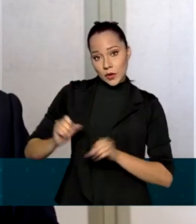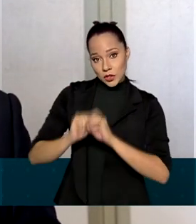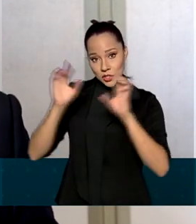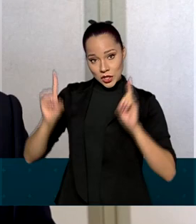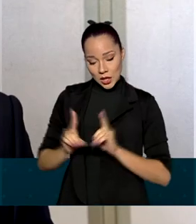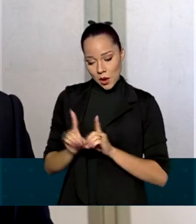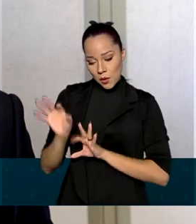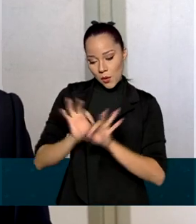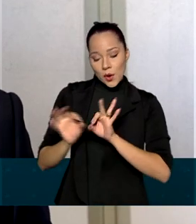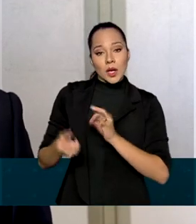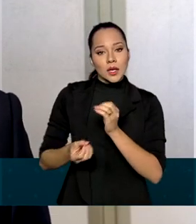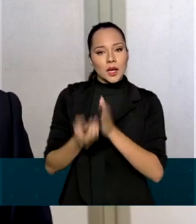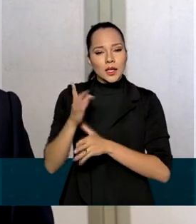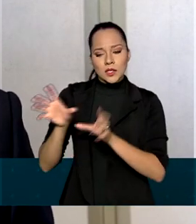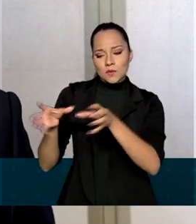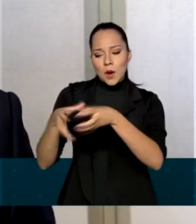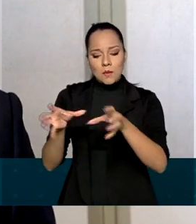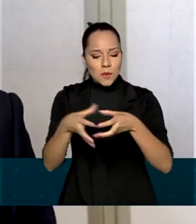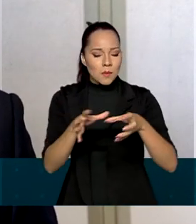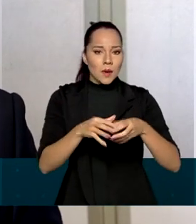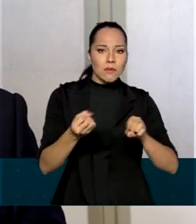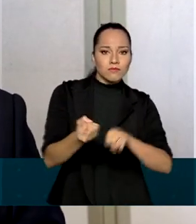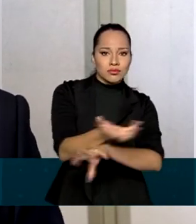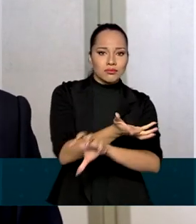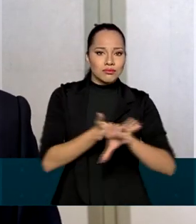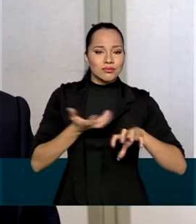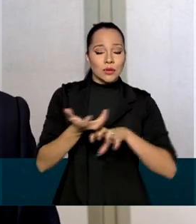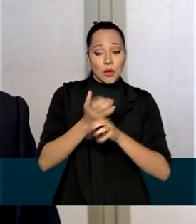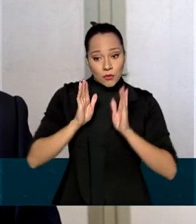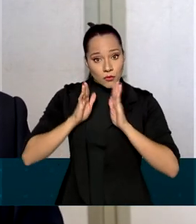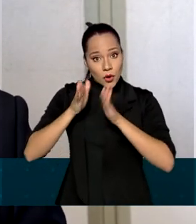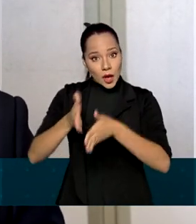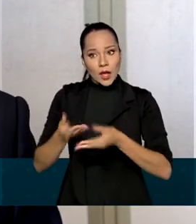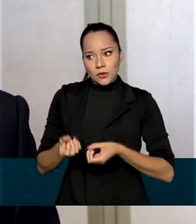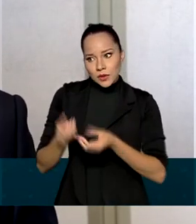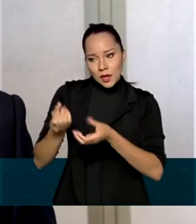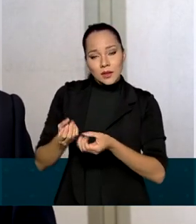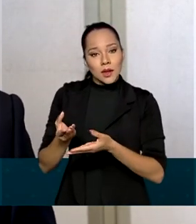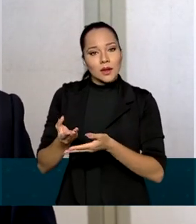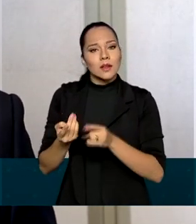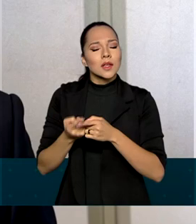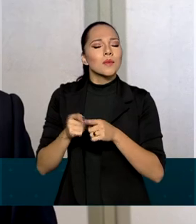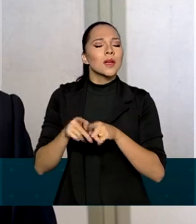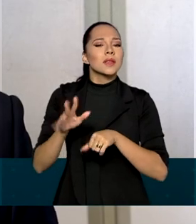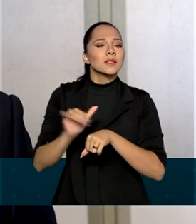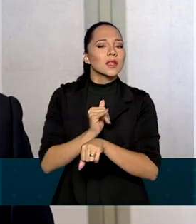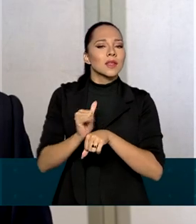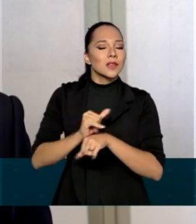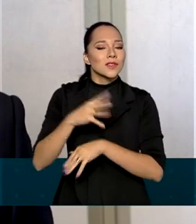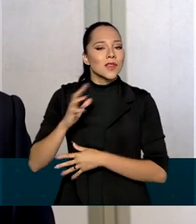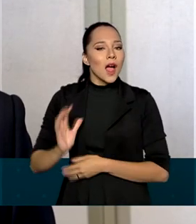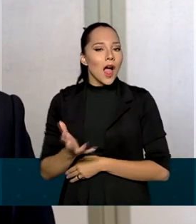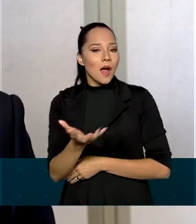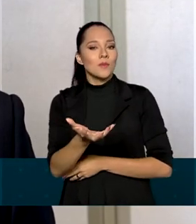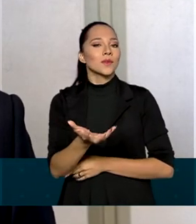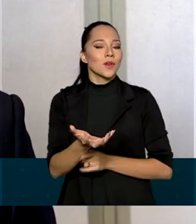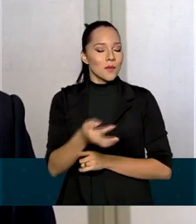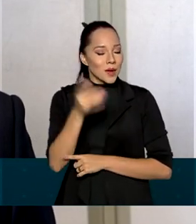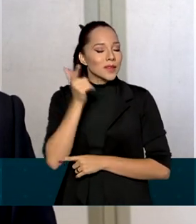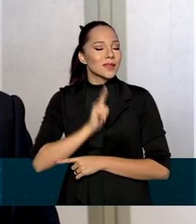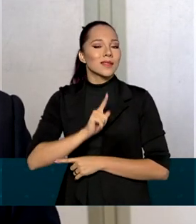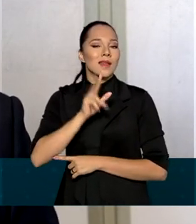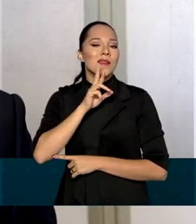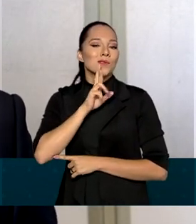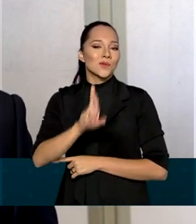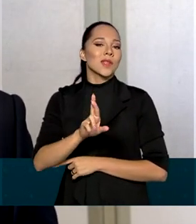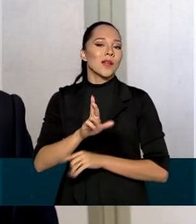criando esses times multidisciplinares, focados na entrega e usando métodos ágeis para rapidamente ter resultados